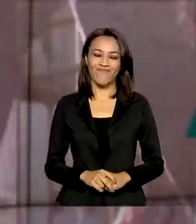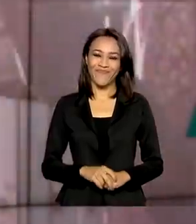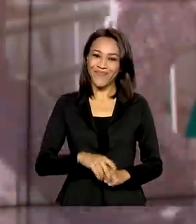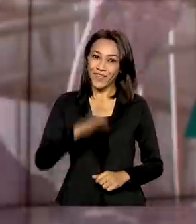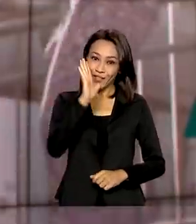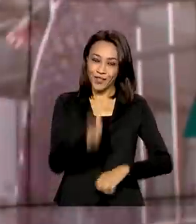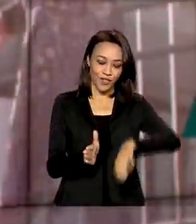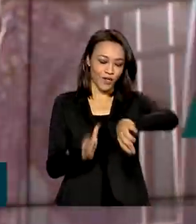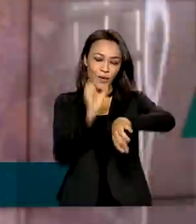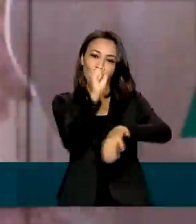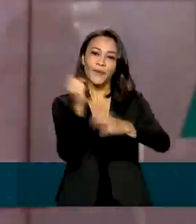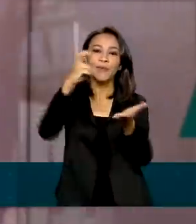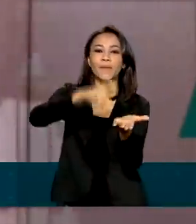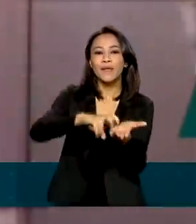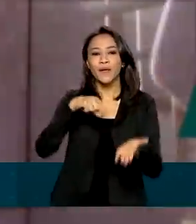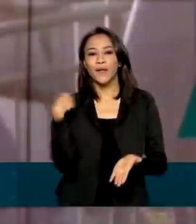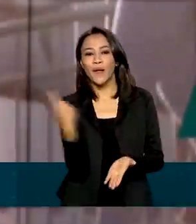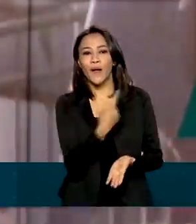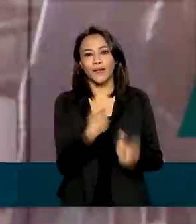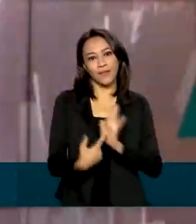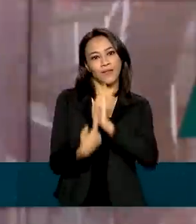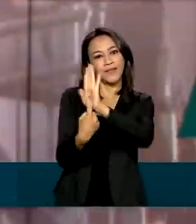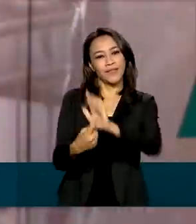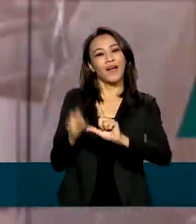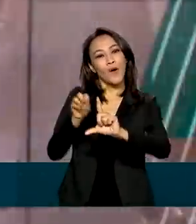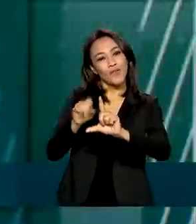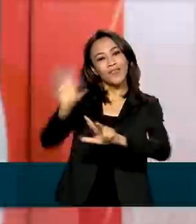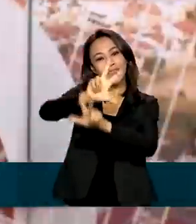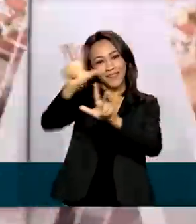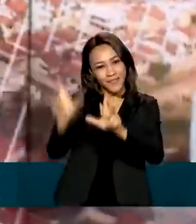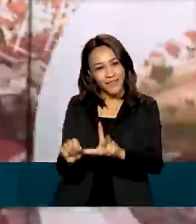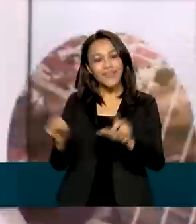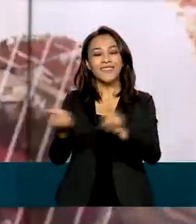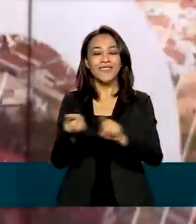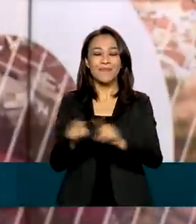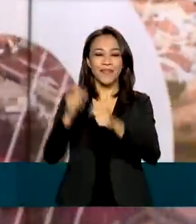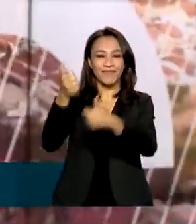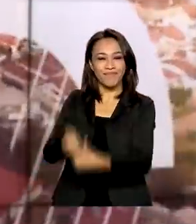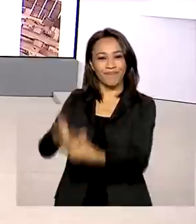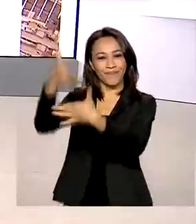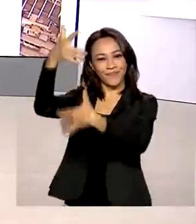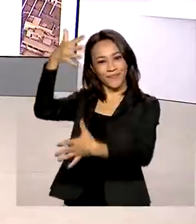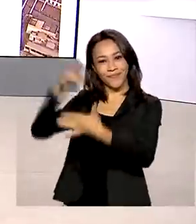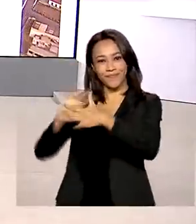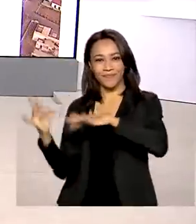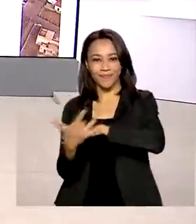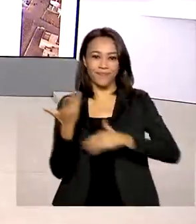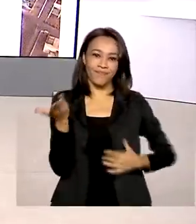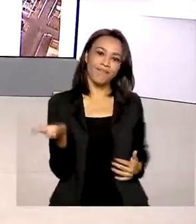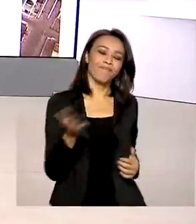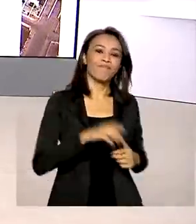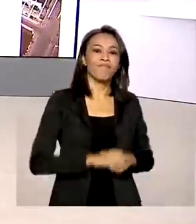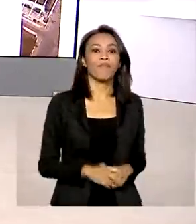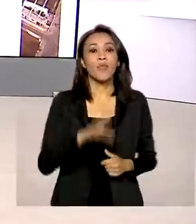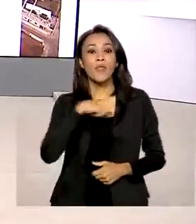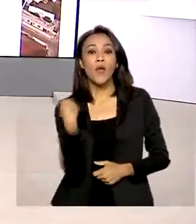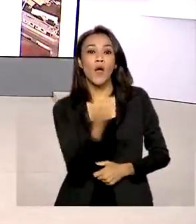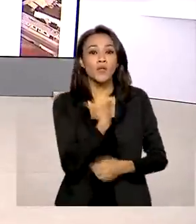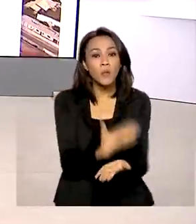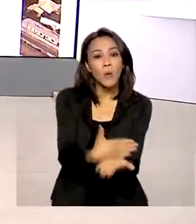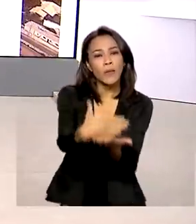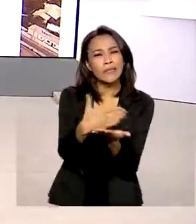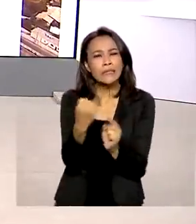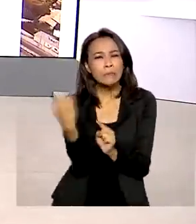Oito horas da manhã, estamos ao vivo pela TV Brasil e redes sociais. A gente começa com uma informação